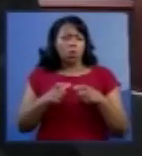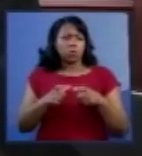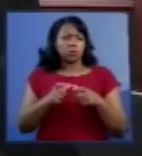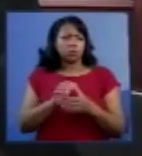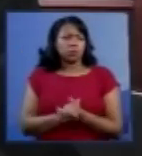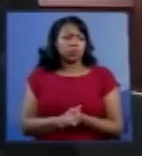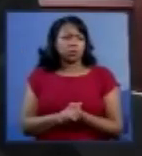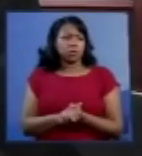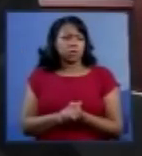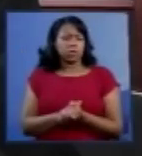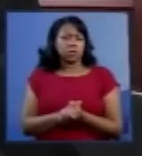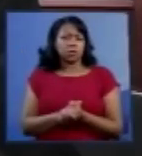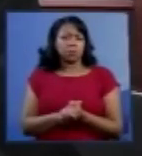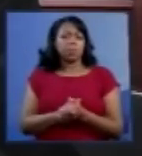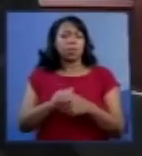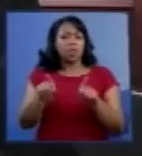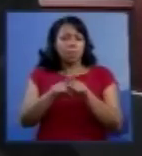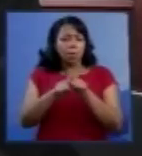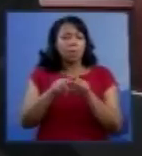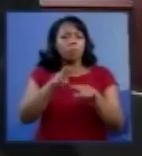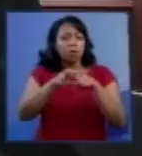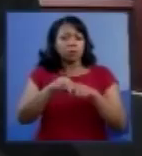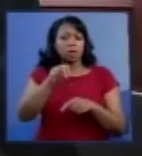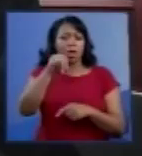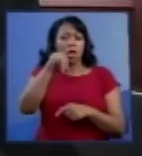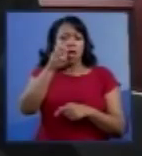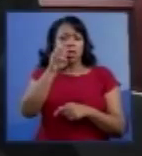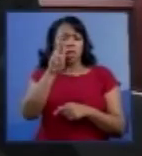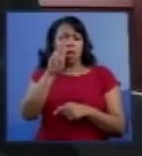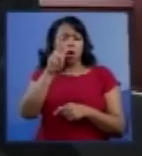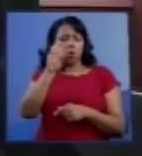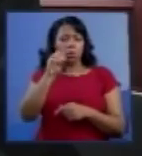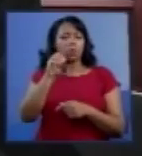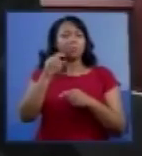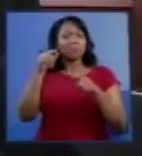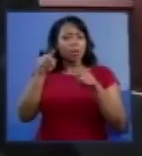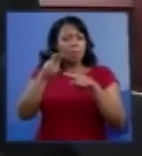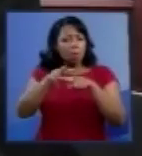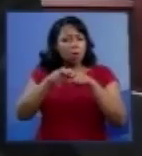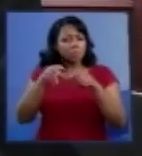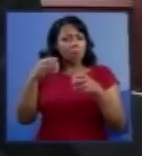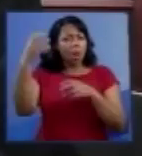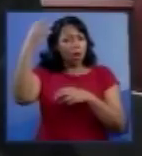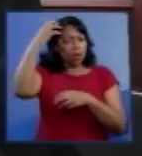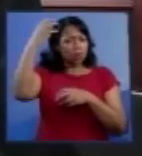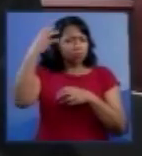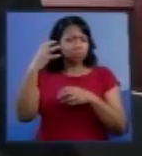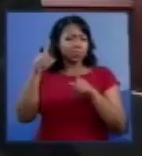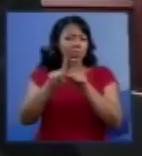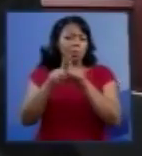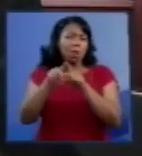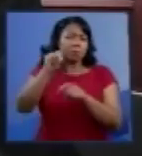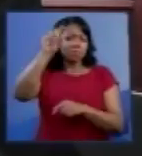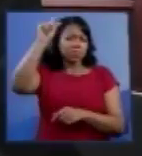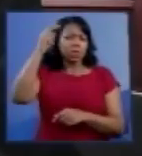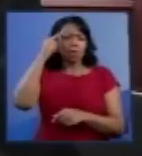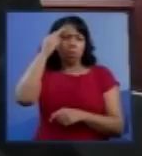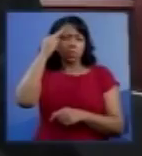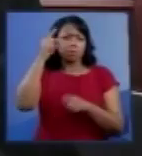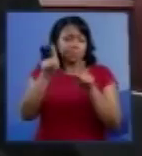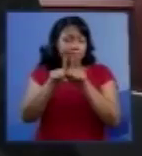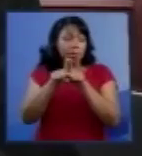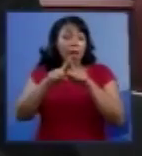oriunda da neuroplasticidade e também de alguma localização um pouco mais baixa do núcleo primitivo de consciência.